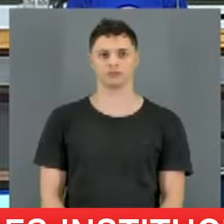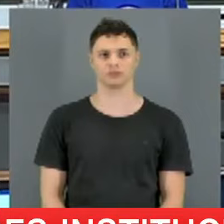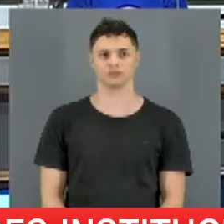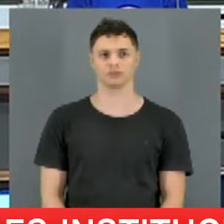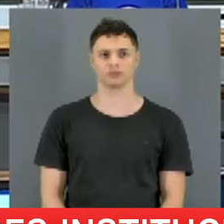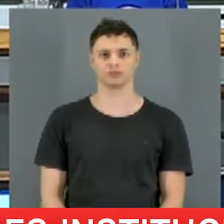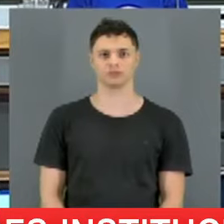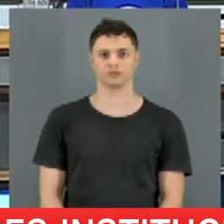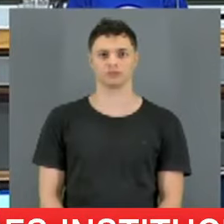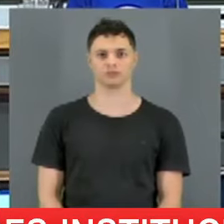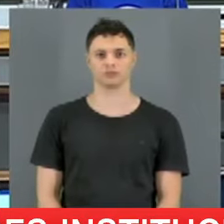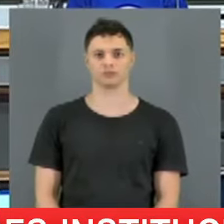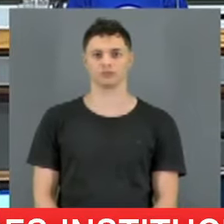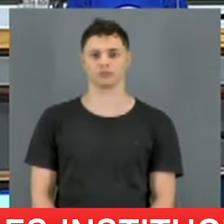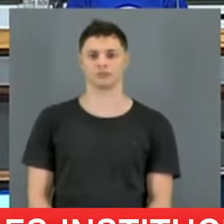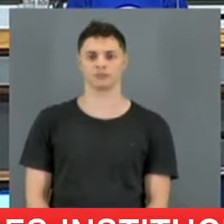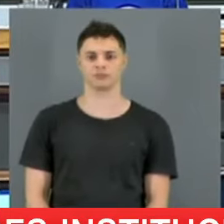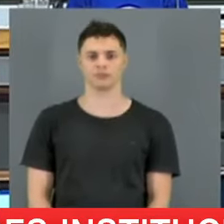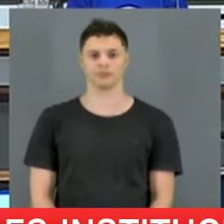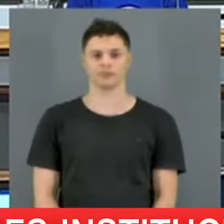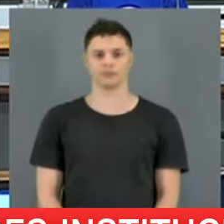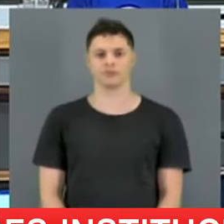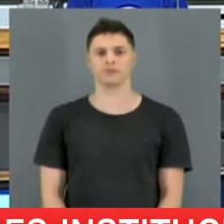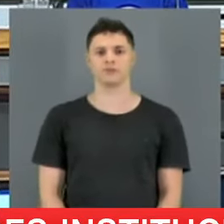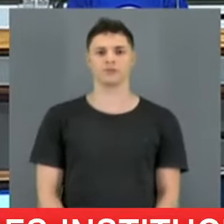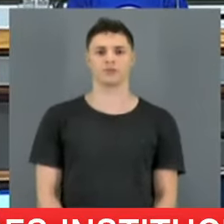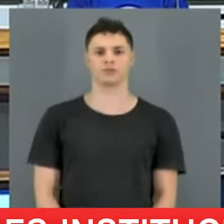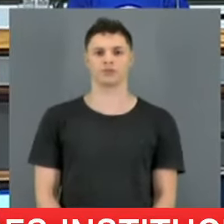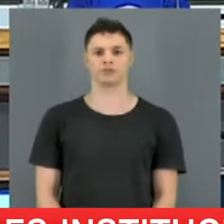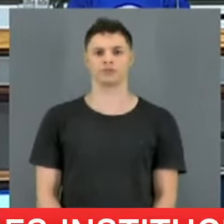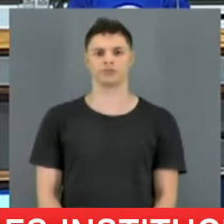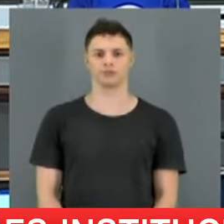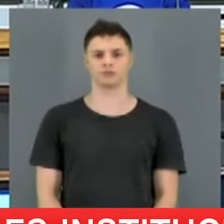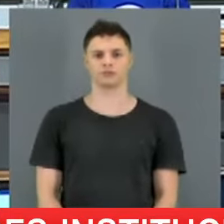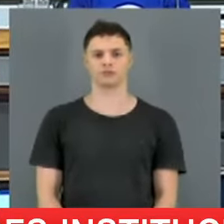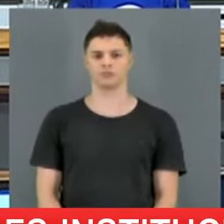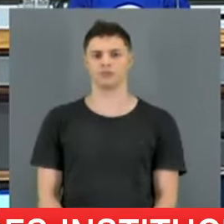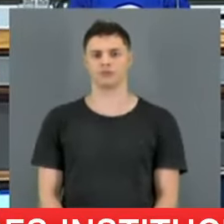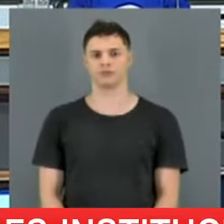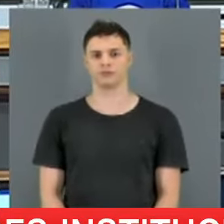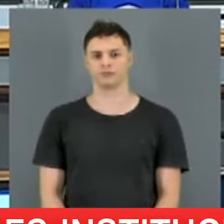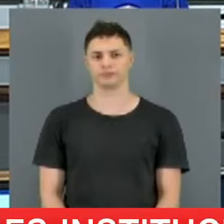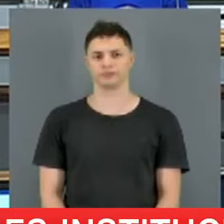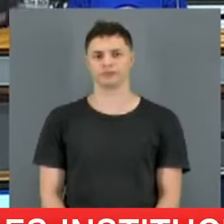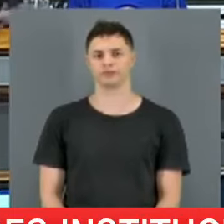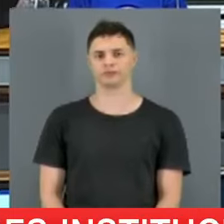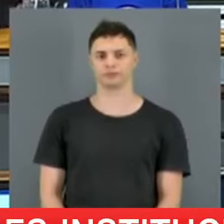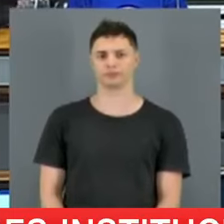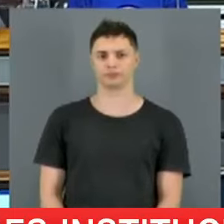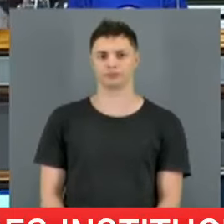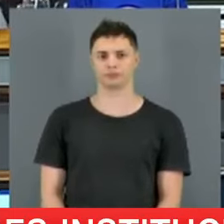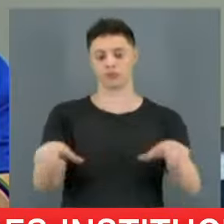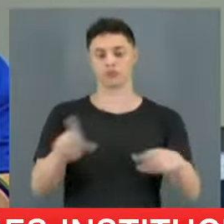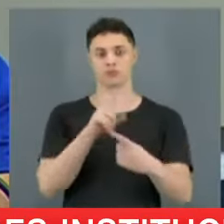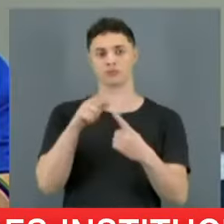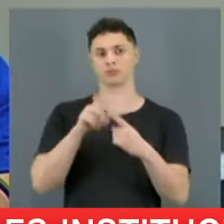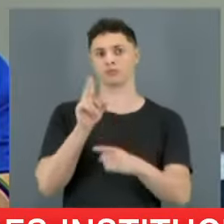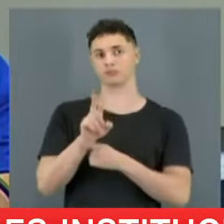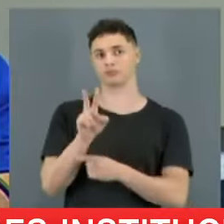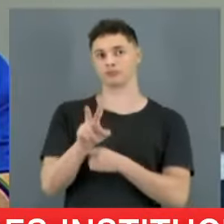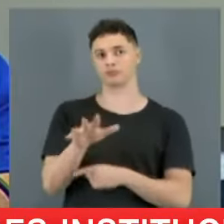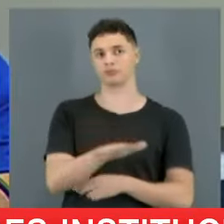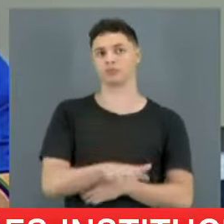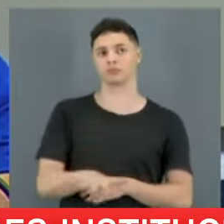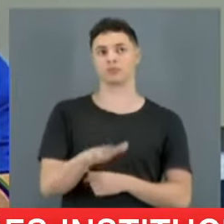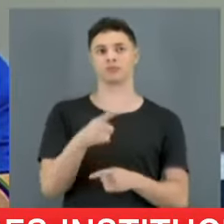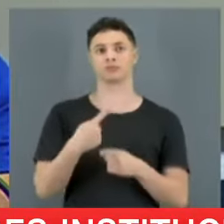explicando um pouco, na verdade, esse terreno de marinha, que é um terreno que pertence à União, a praia, a faixa de praia propriamente dita, de fato,